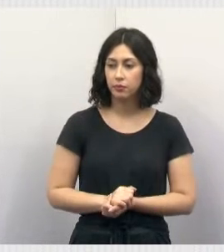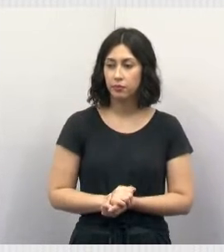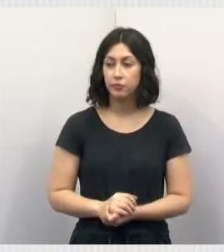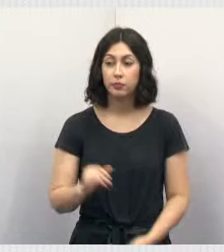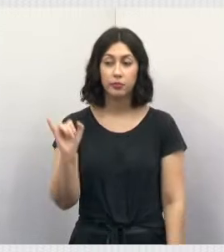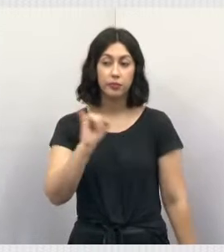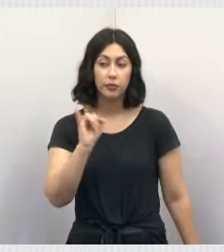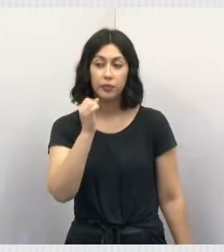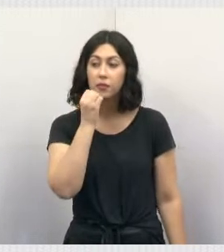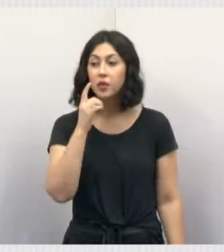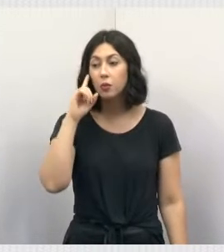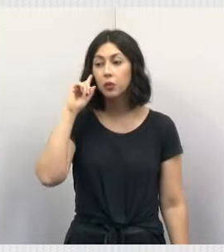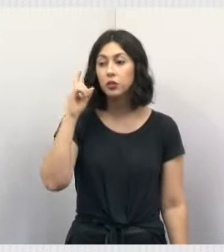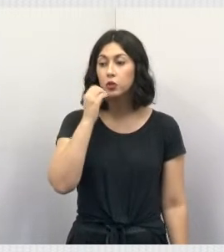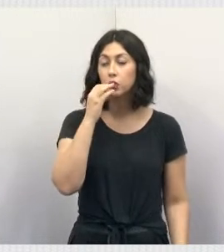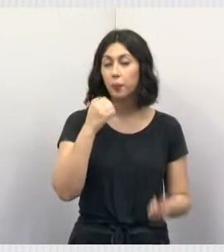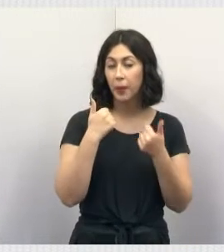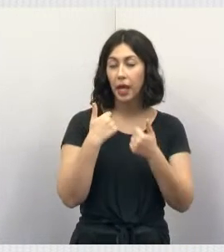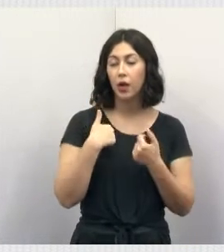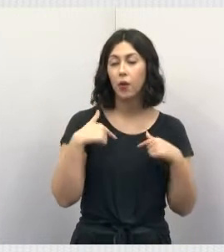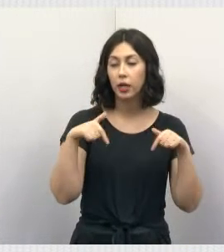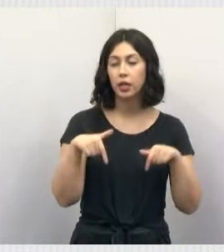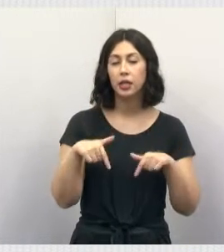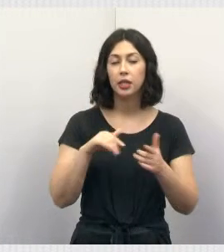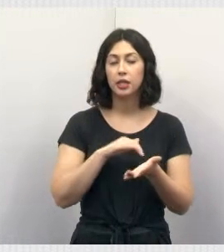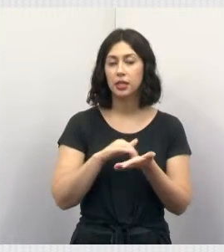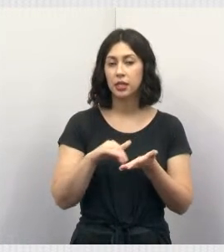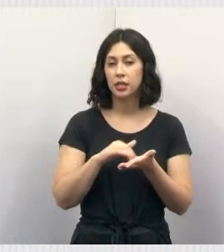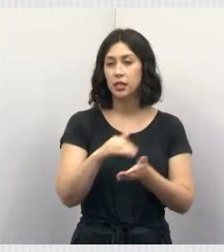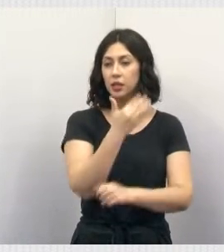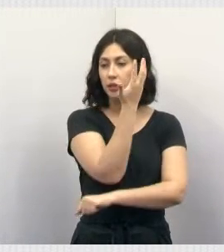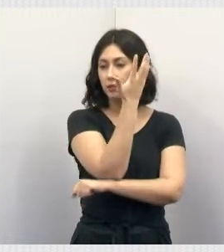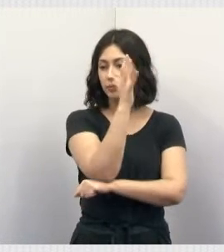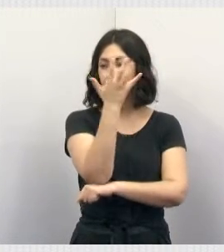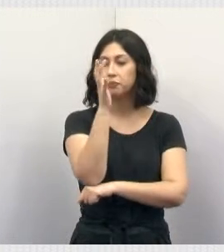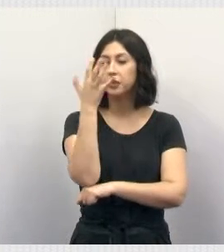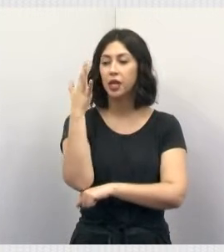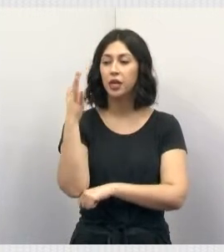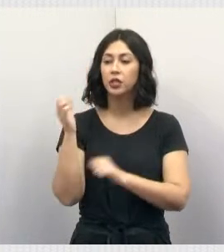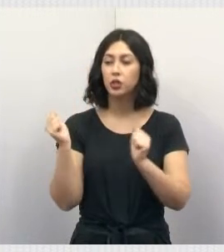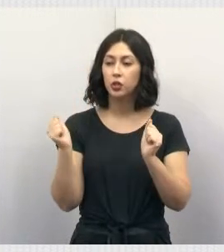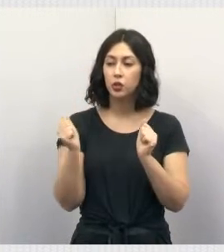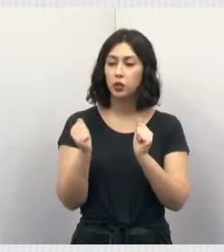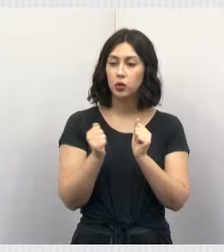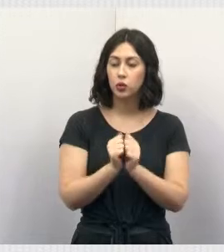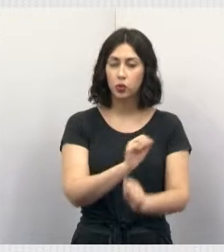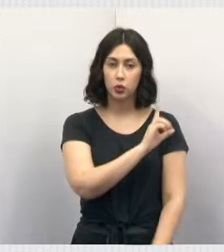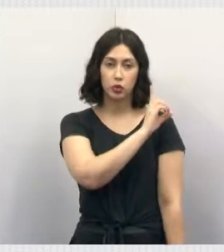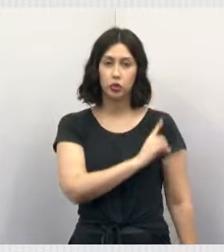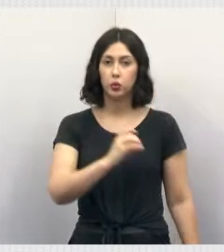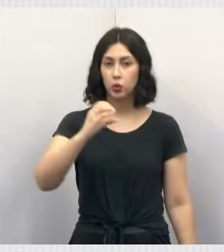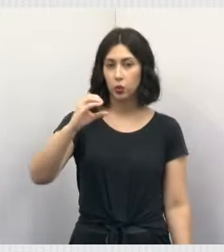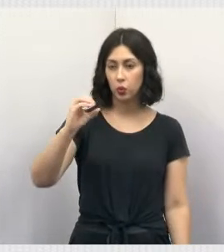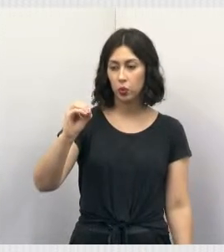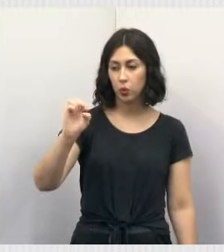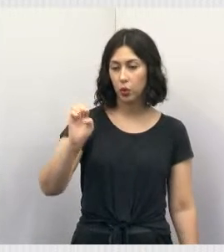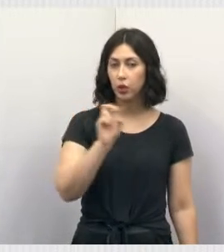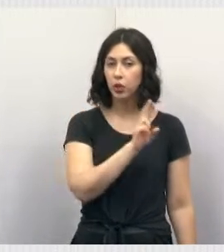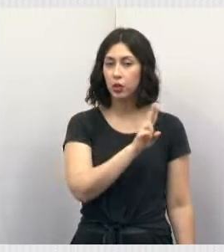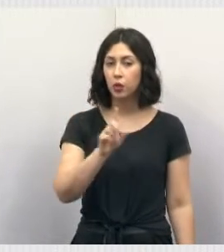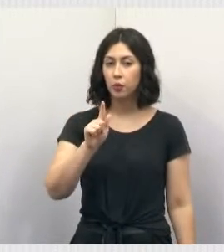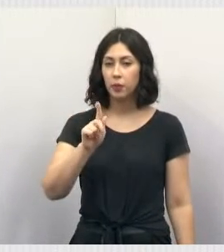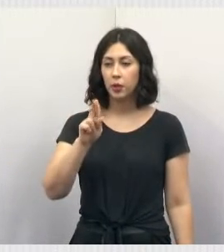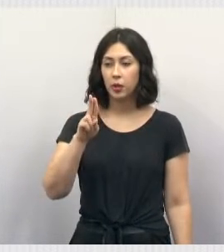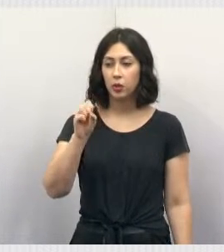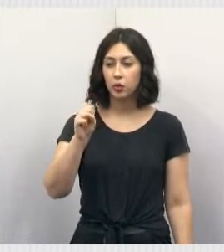Oi, gente, bom dia, tudo bem? Eu estou aqui na Secretaria do Meio Ambiente. Estou com o diretor do COI, o Gustavo,